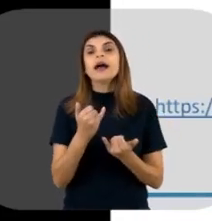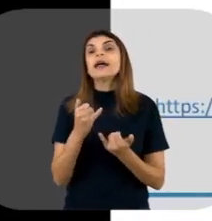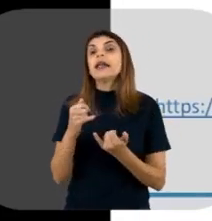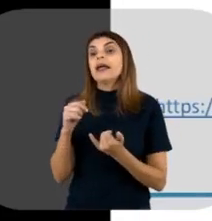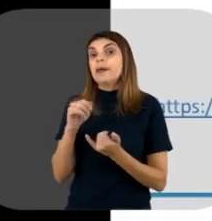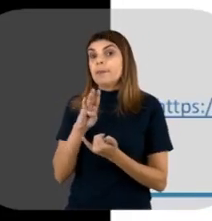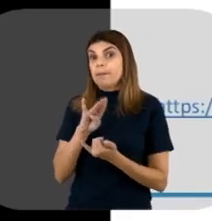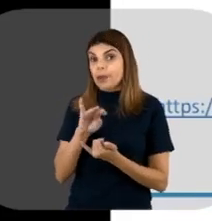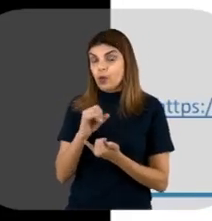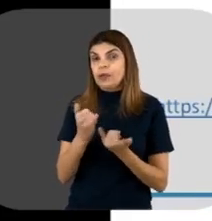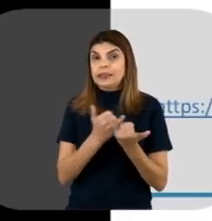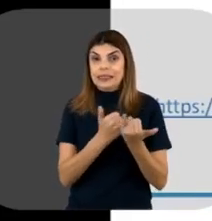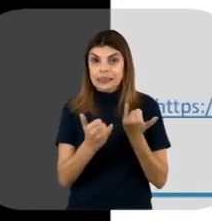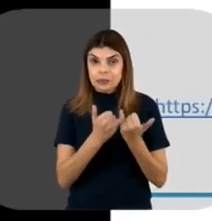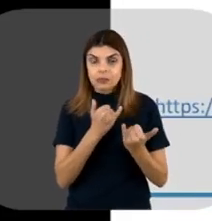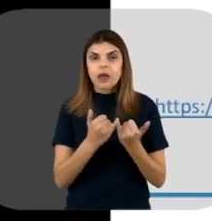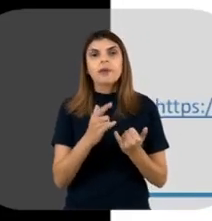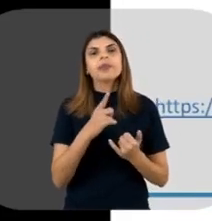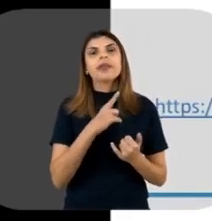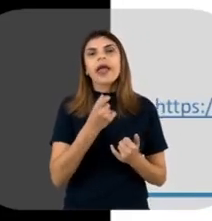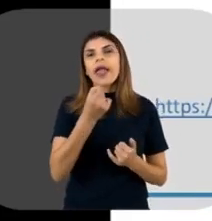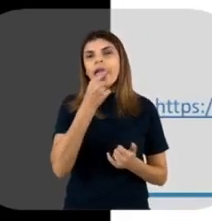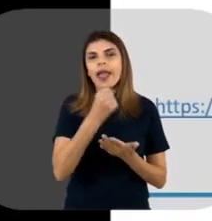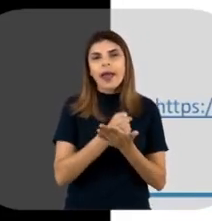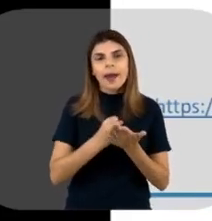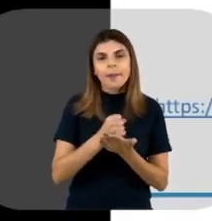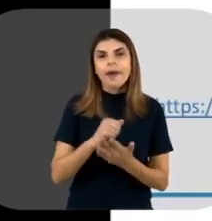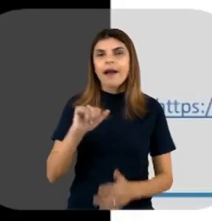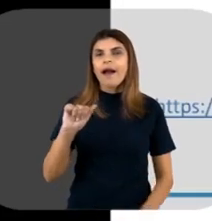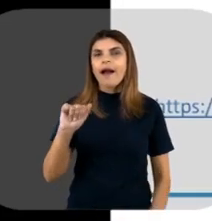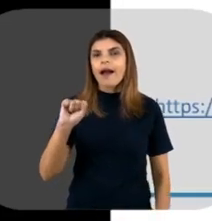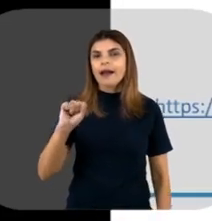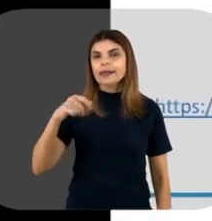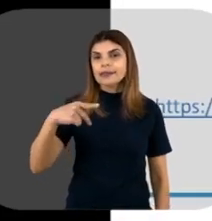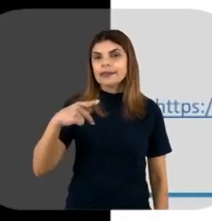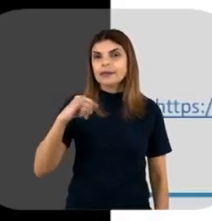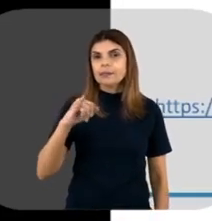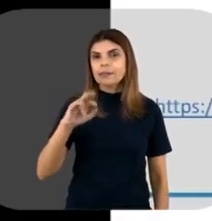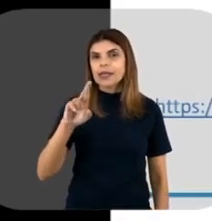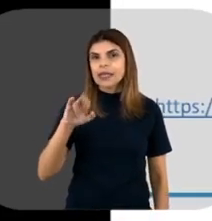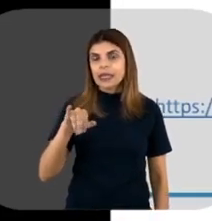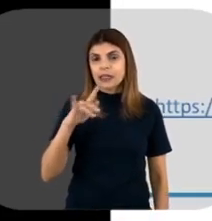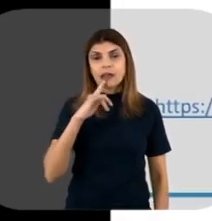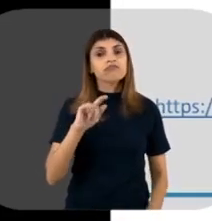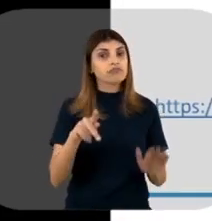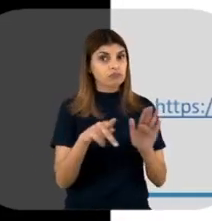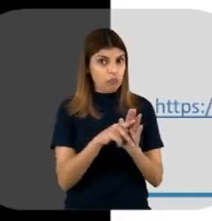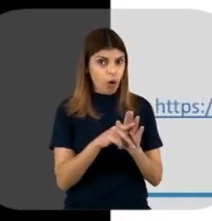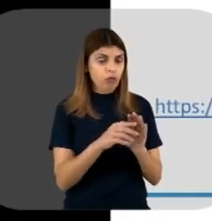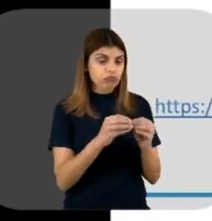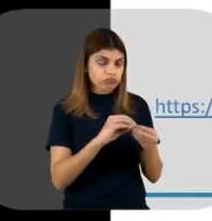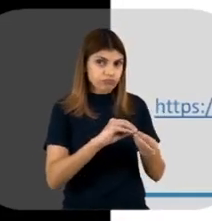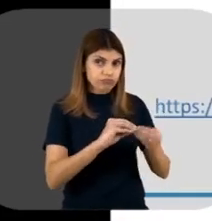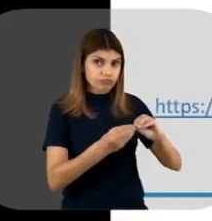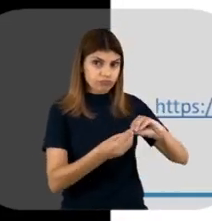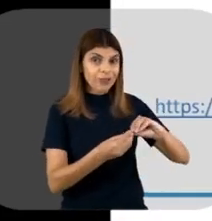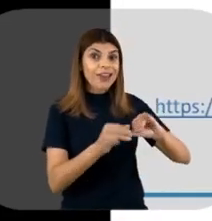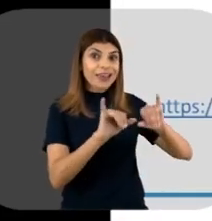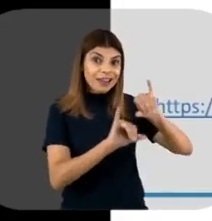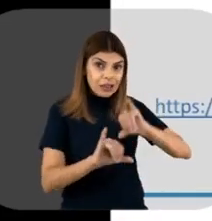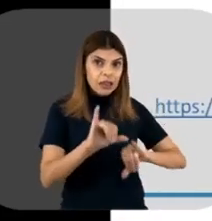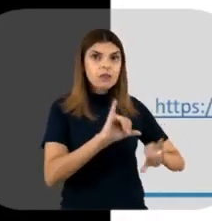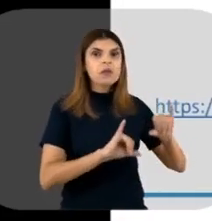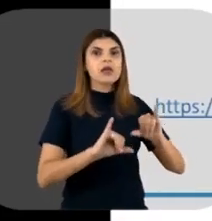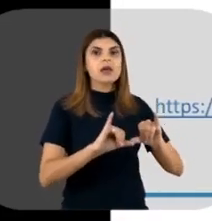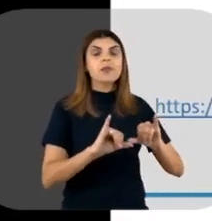biosimilares, né? Então aí, por exemplo, a gente tem aqui a aspirina, né? Que é formada a partir de uma síntese química,